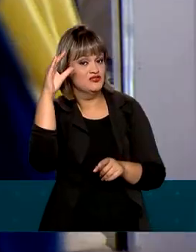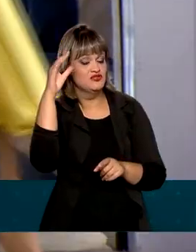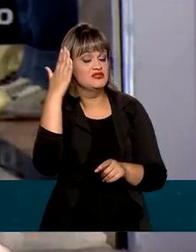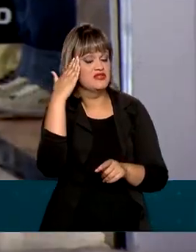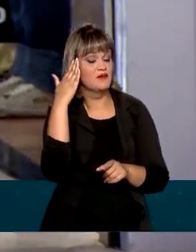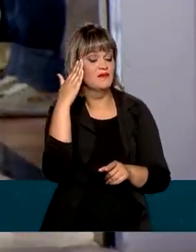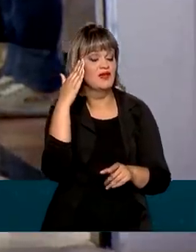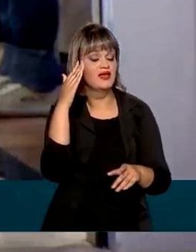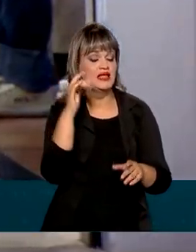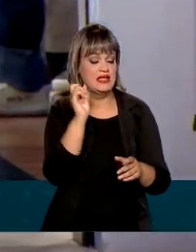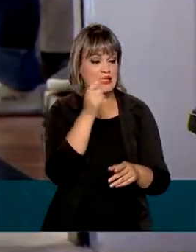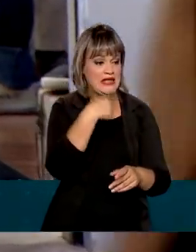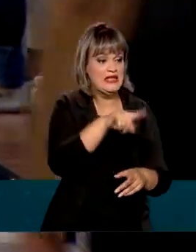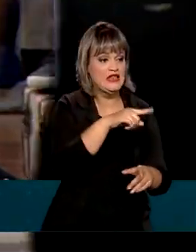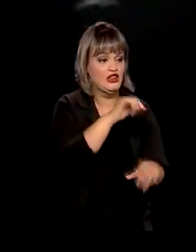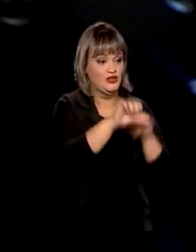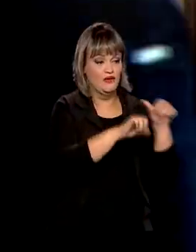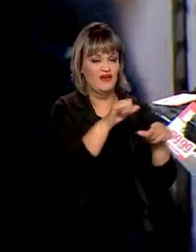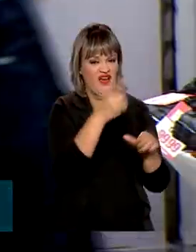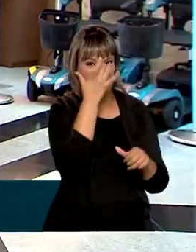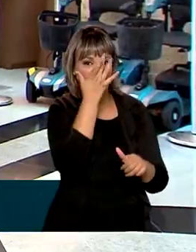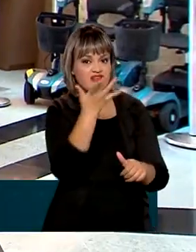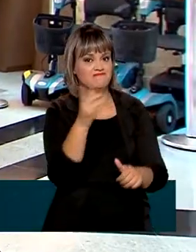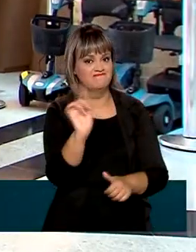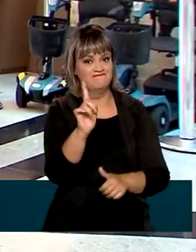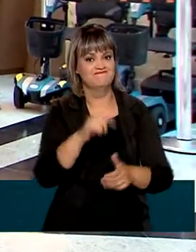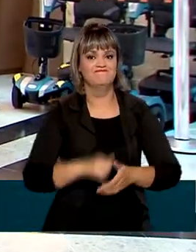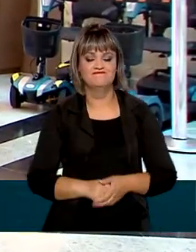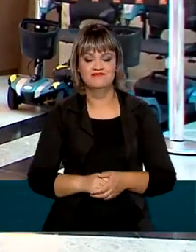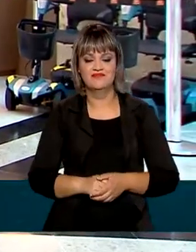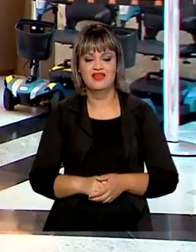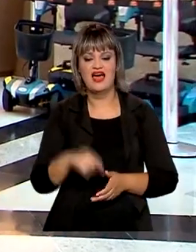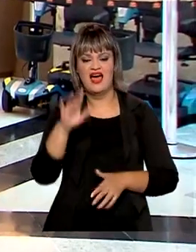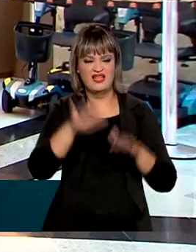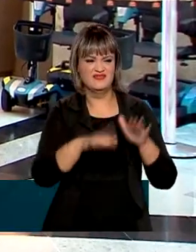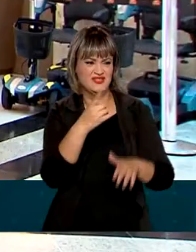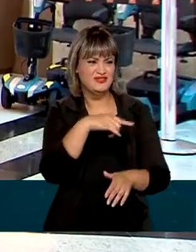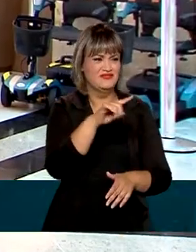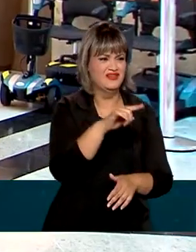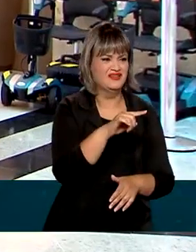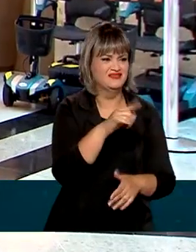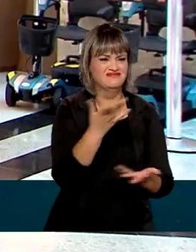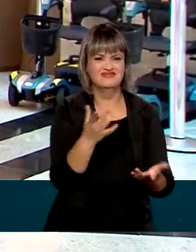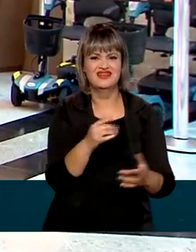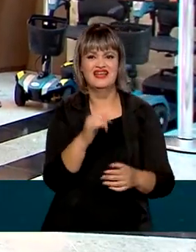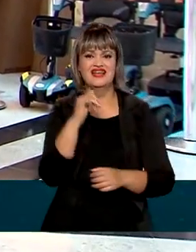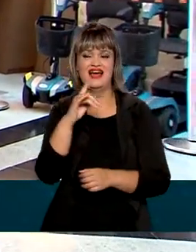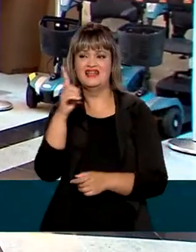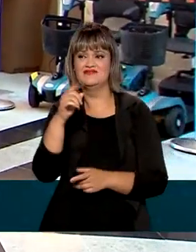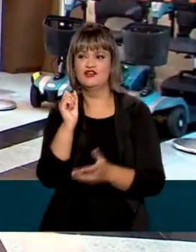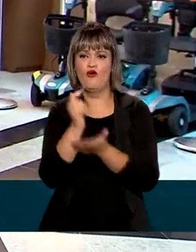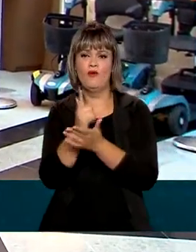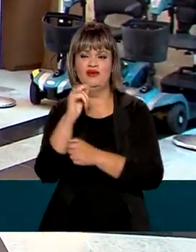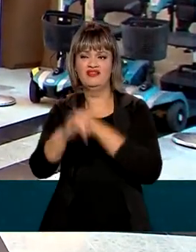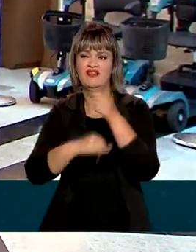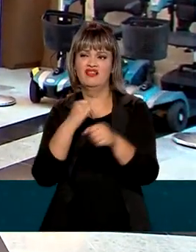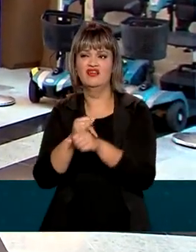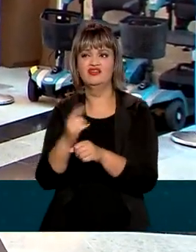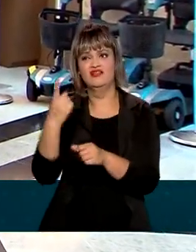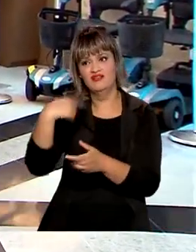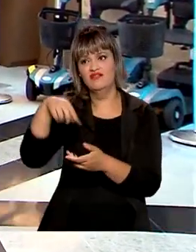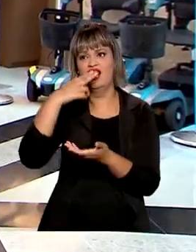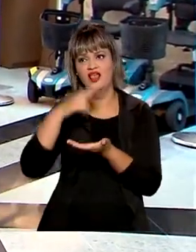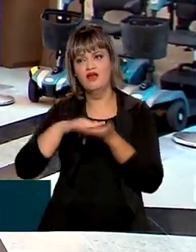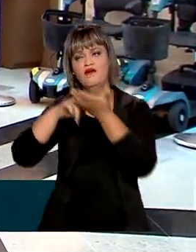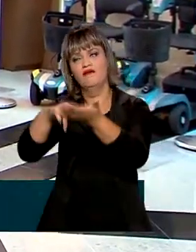trocar um produto não é tão simples. Às vezes a gente até desiste de trocar, quando é pela internet, porque tem que enviar via correio, alguma